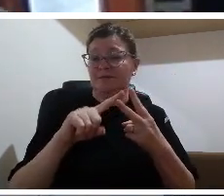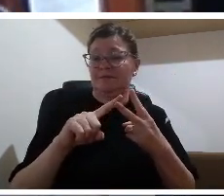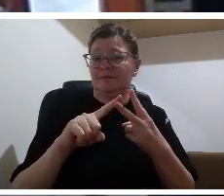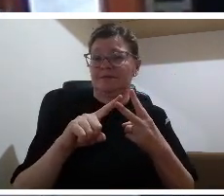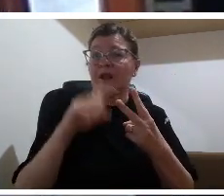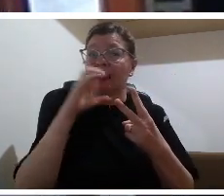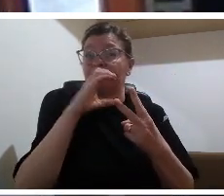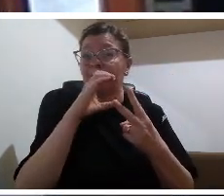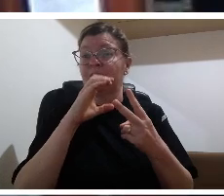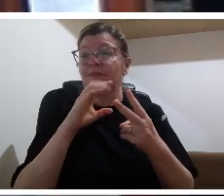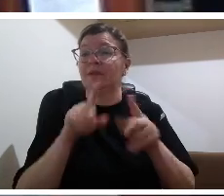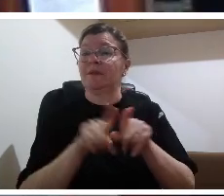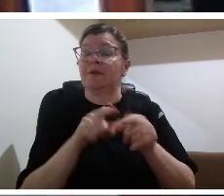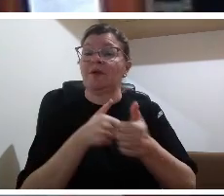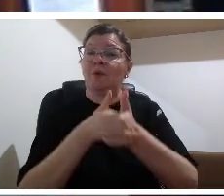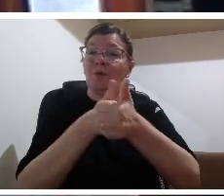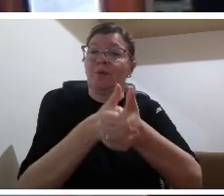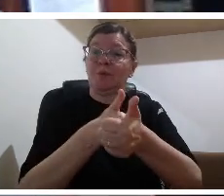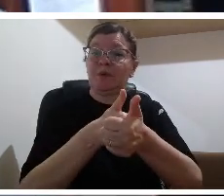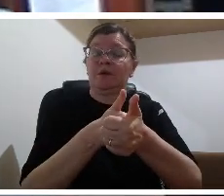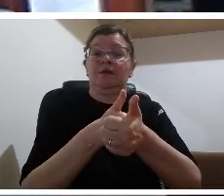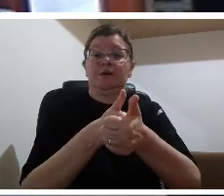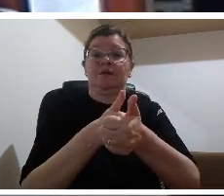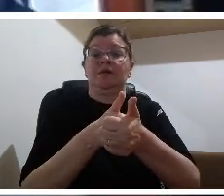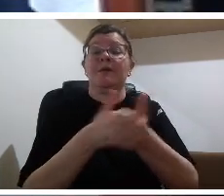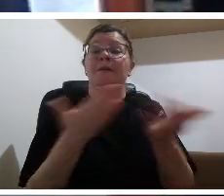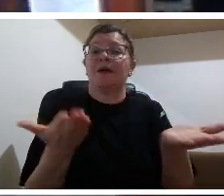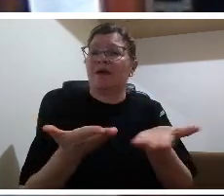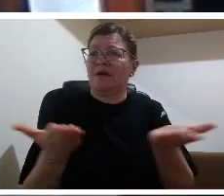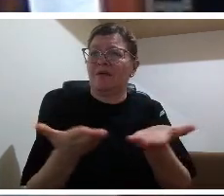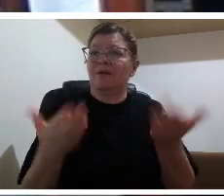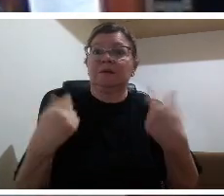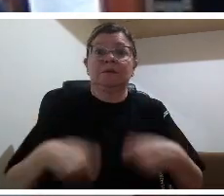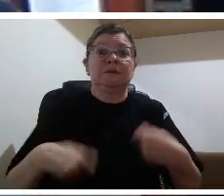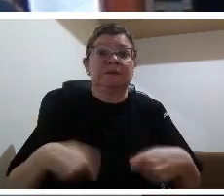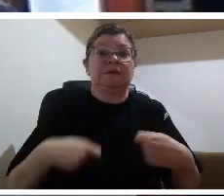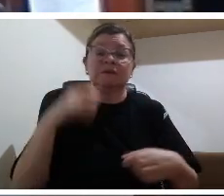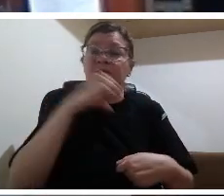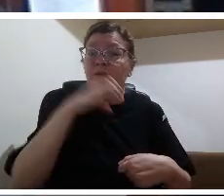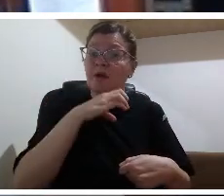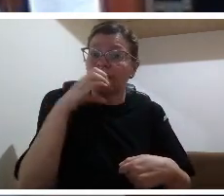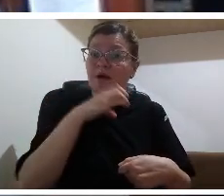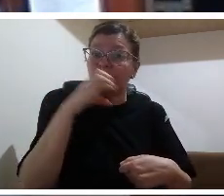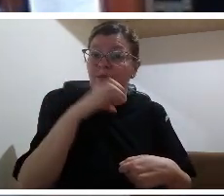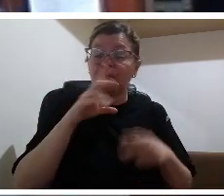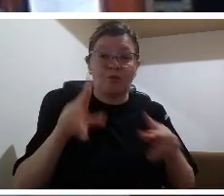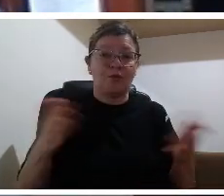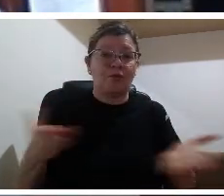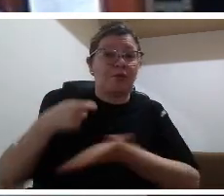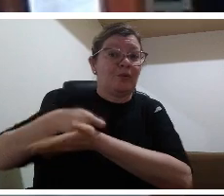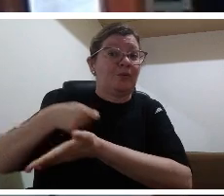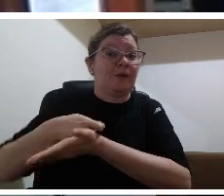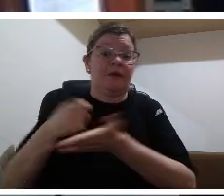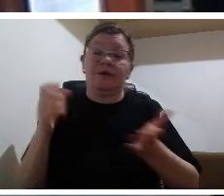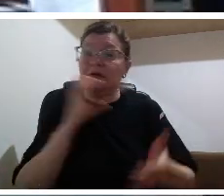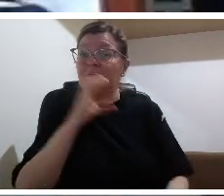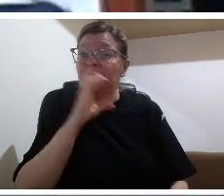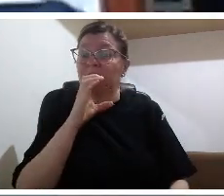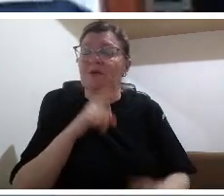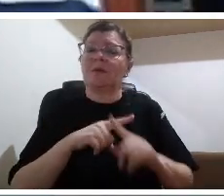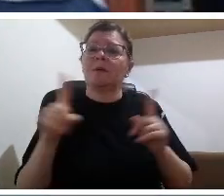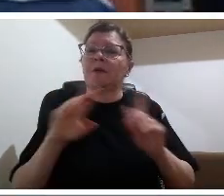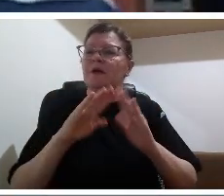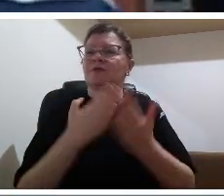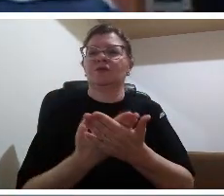mas a escola não pode se desestruturar ela tem que incorporar as novas tecnologias e é isso que faz